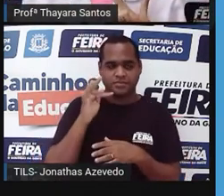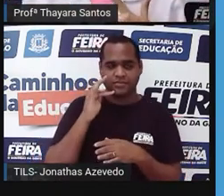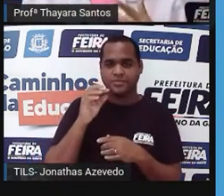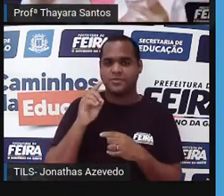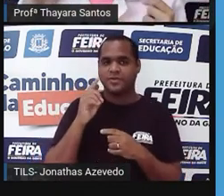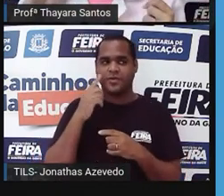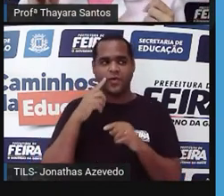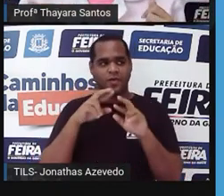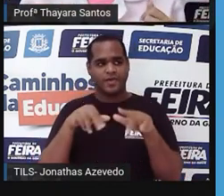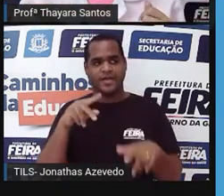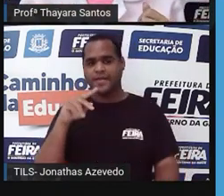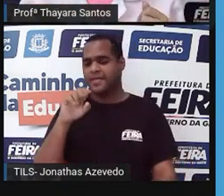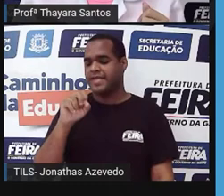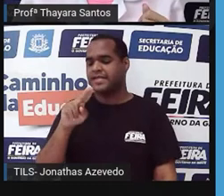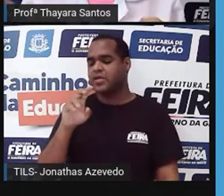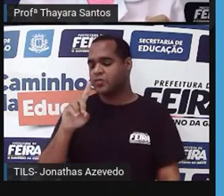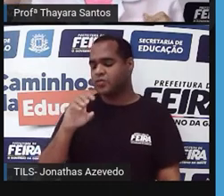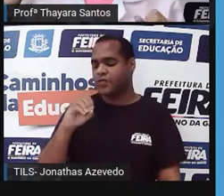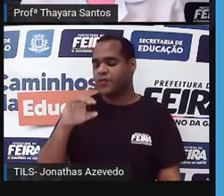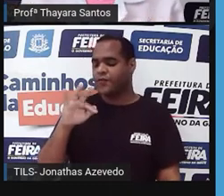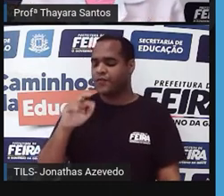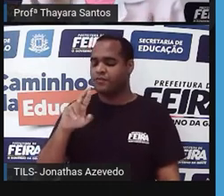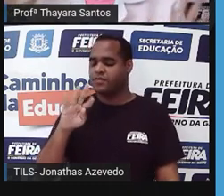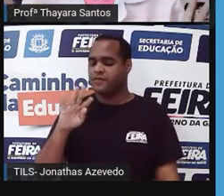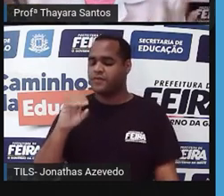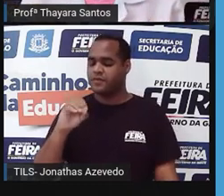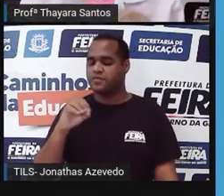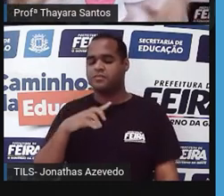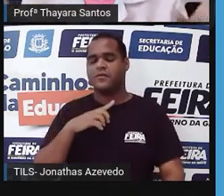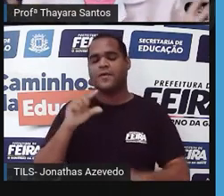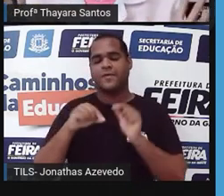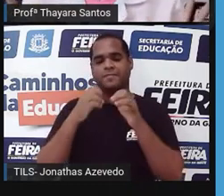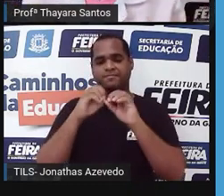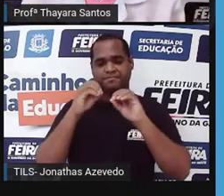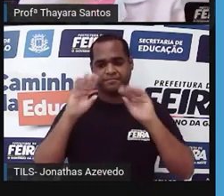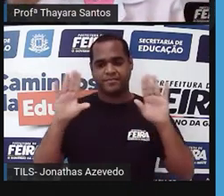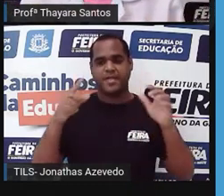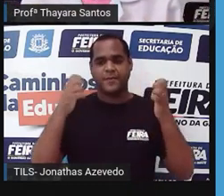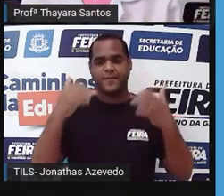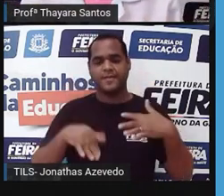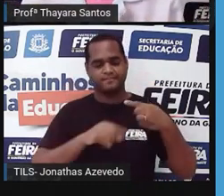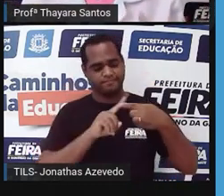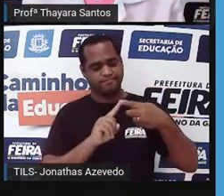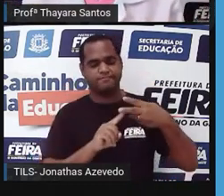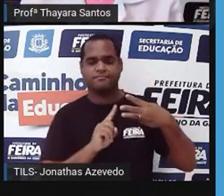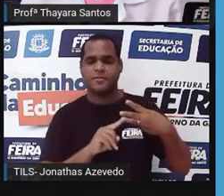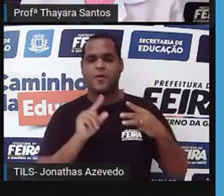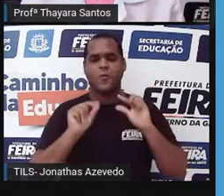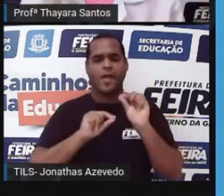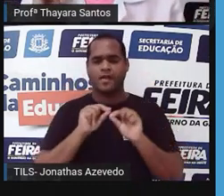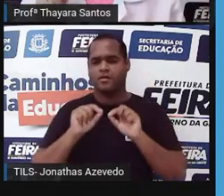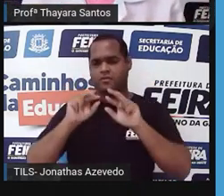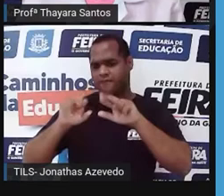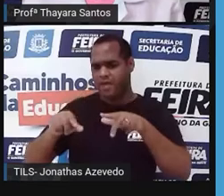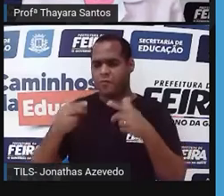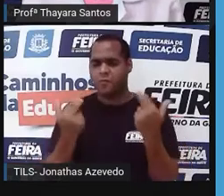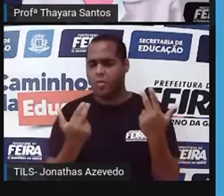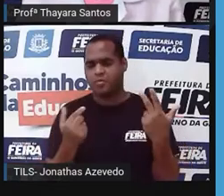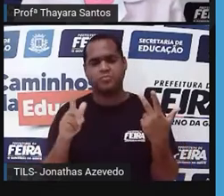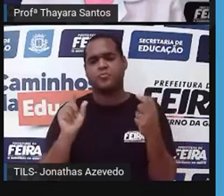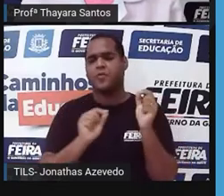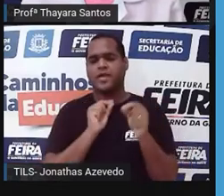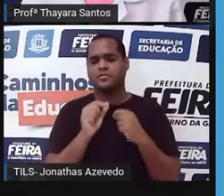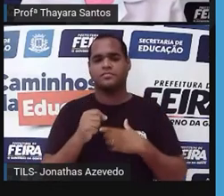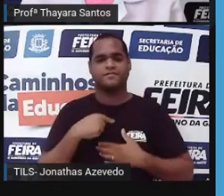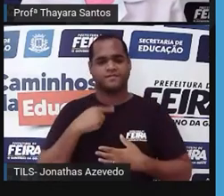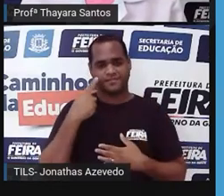pseudofruto. Então, prestem atenção nesse vídeo que ele vai esclarecer o que são essas três coisas. Se são a mesma coisa, se não são. Então, fiquem ligados